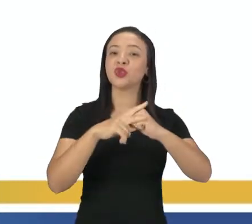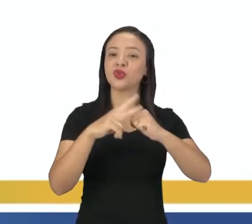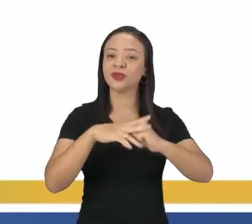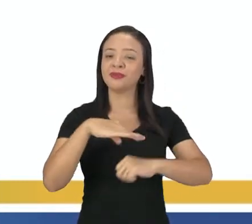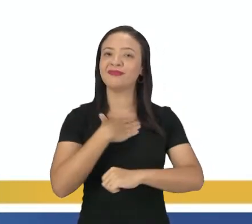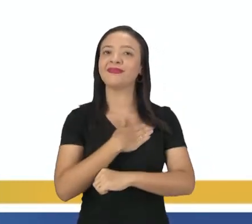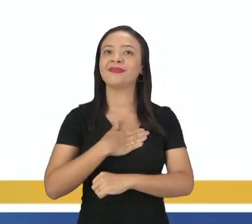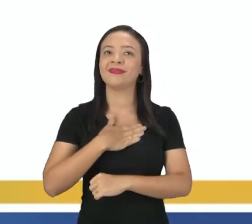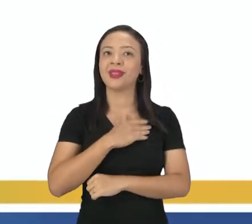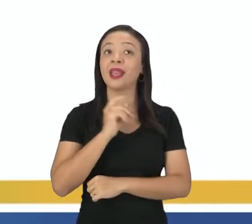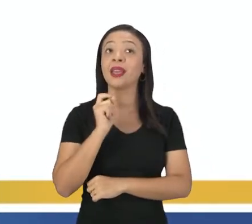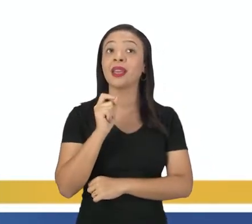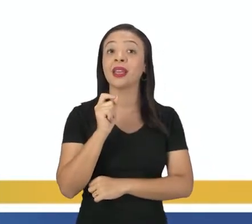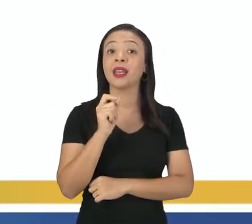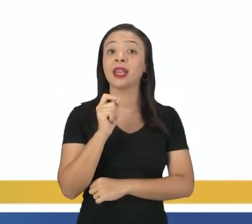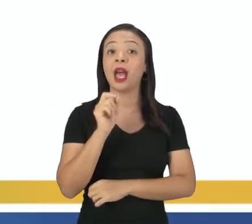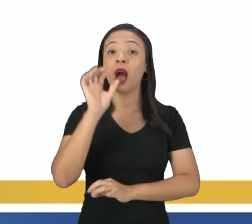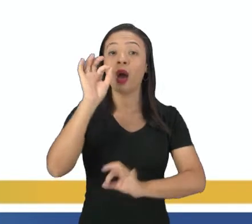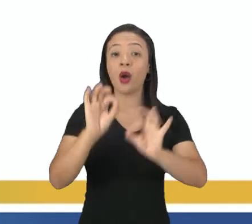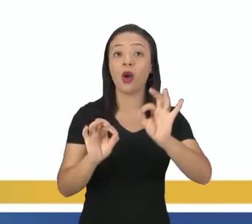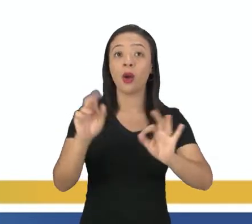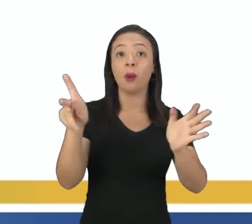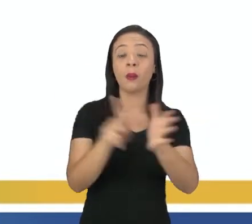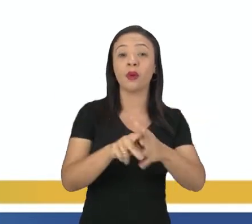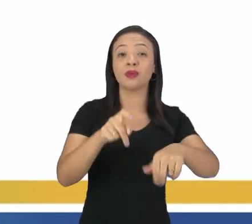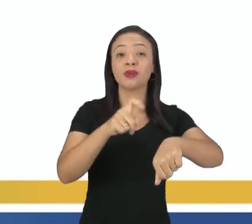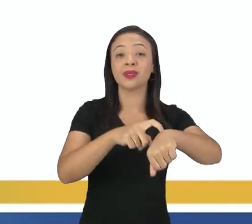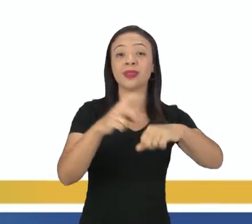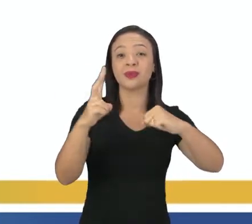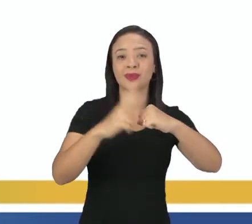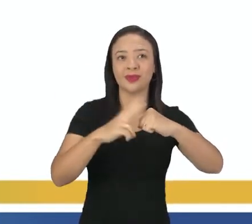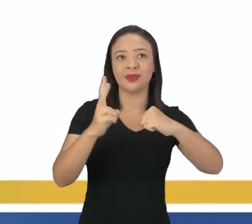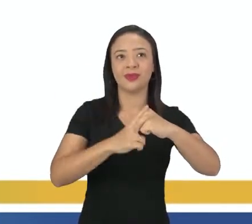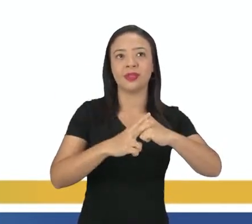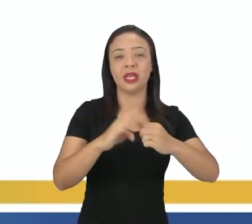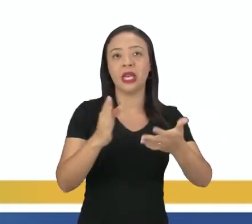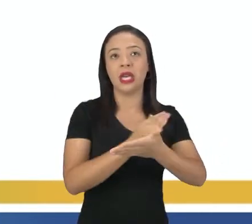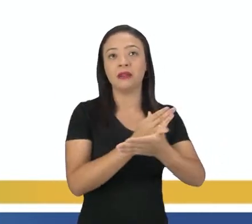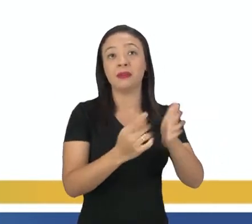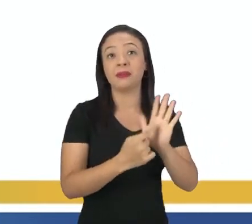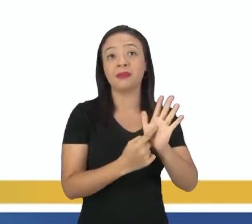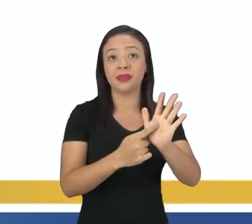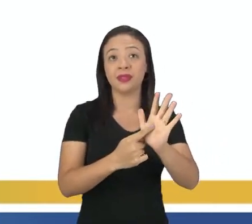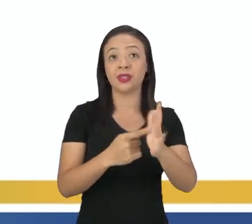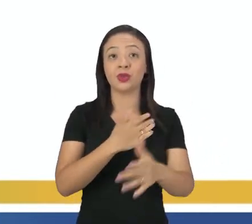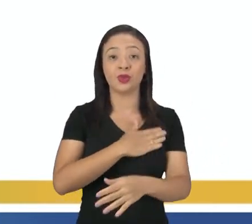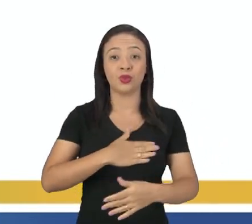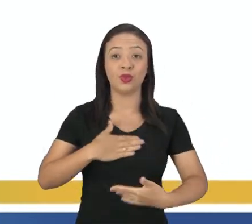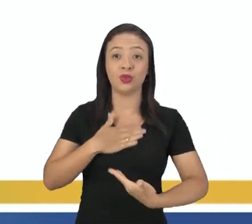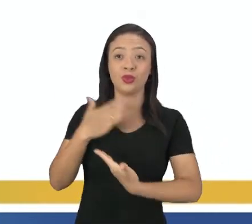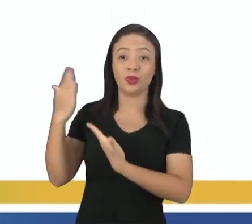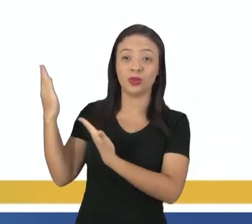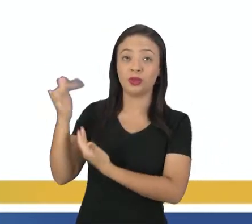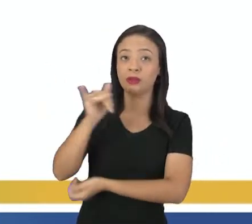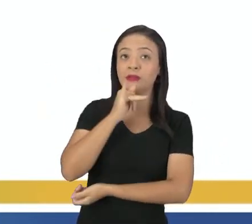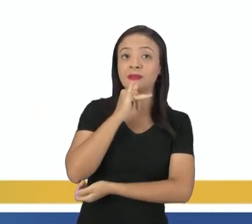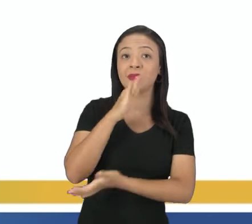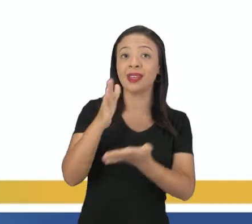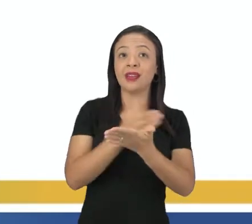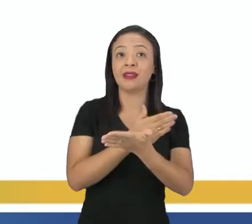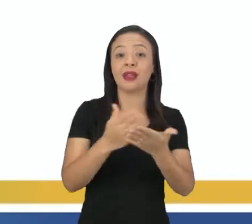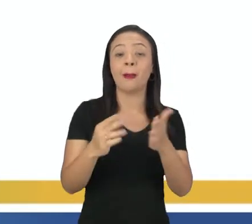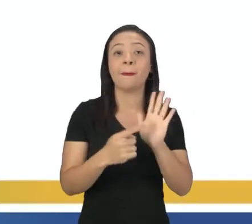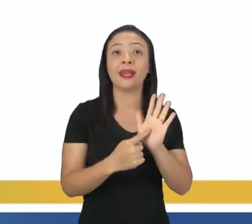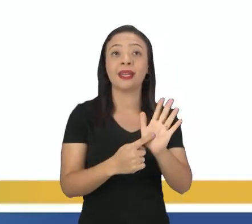gostar, que é a questão da conjugação do tempo verbal. Uma hora ele aparece gusta, olha ali um exemplo, né? E outra hora ele